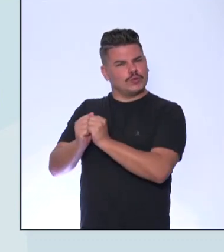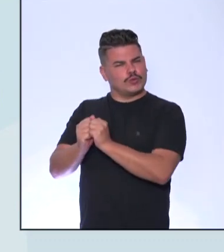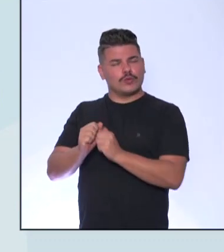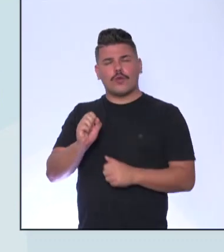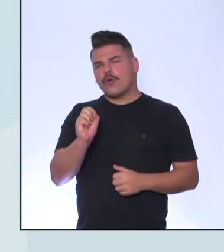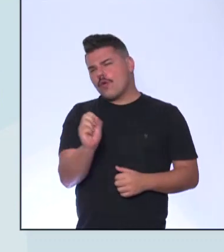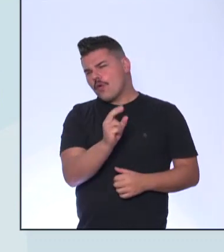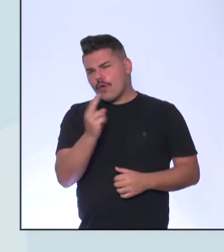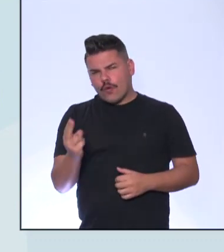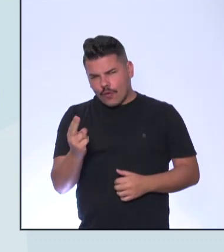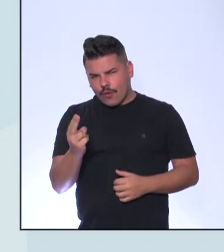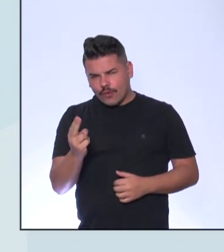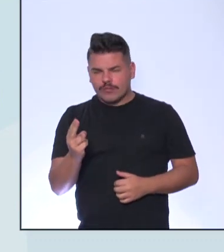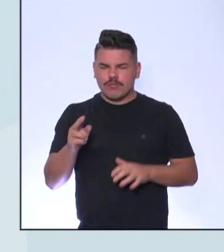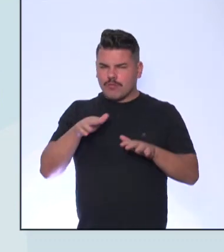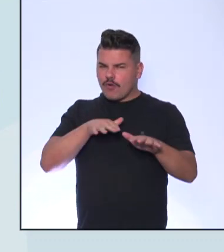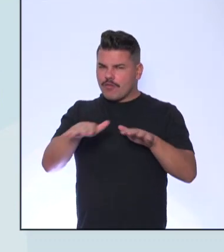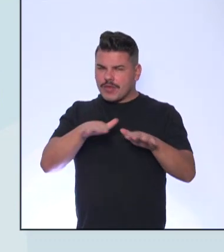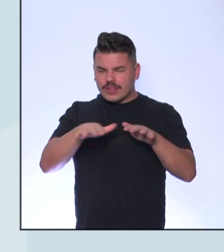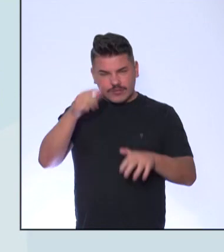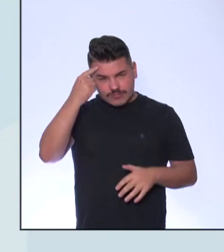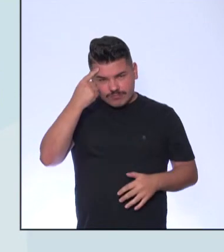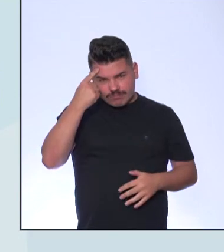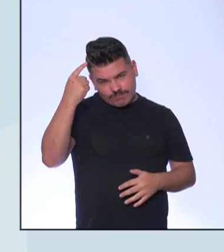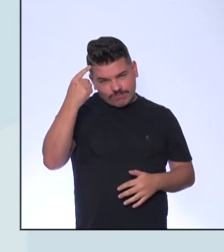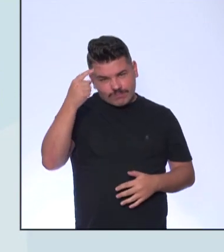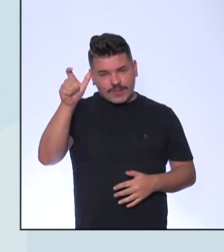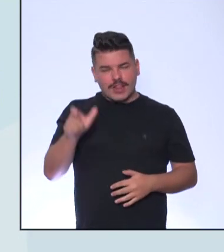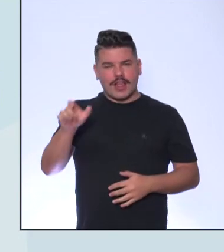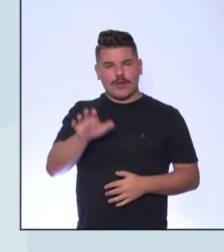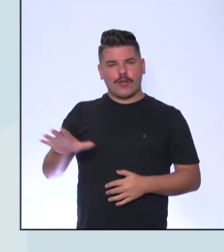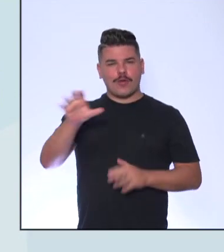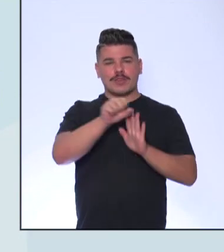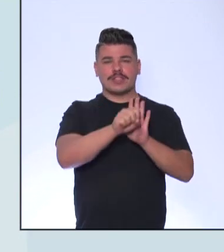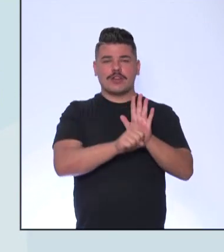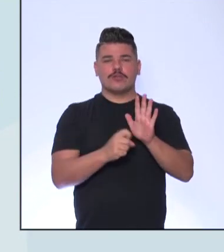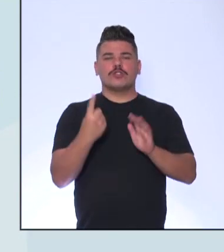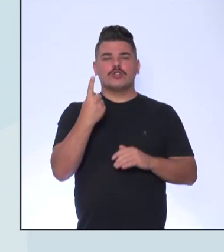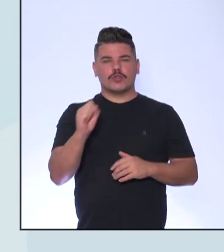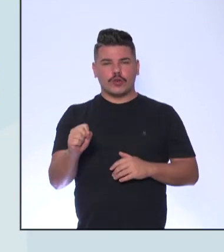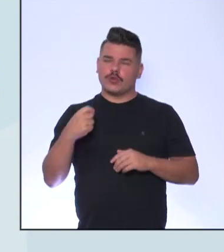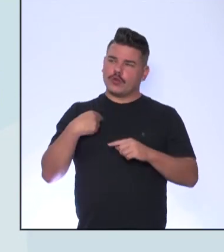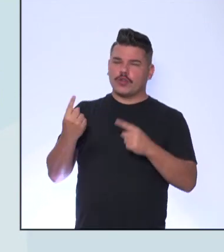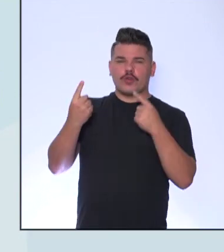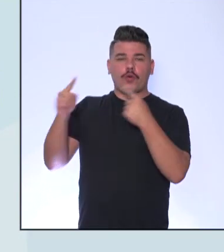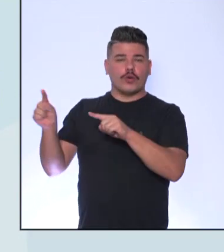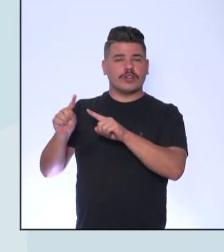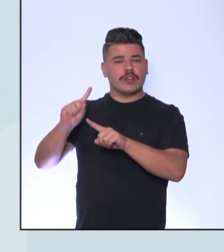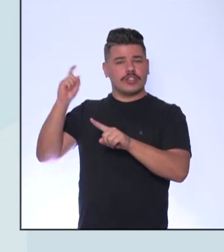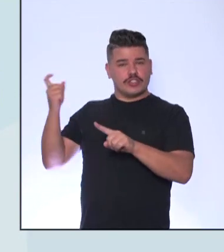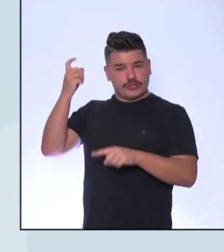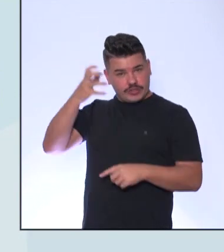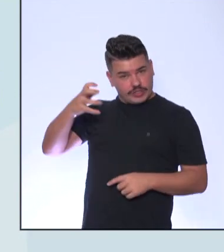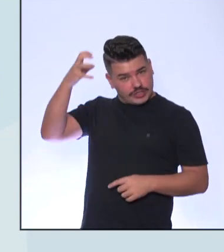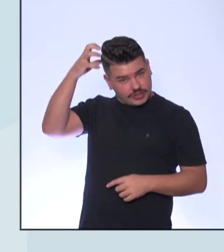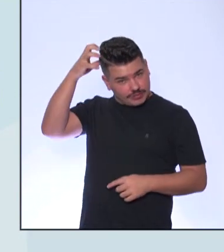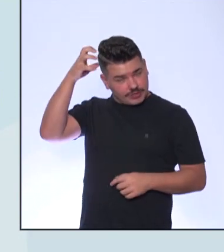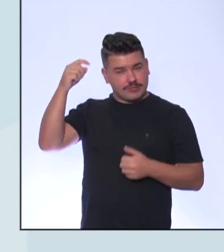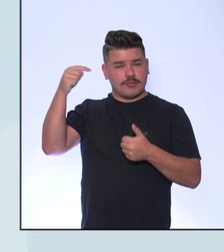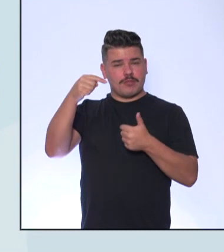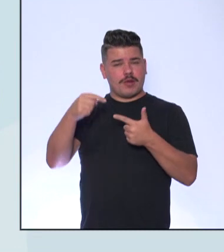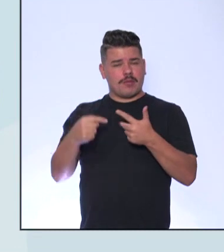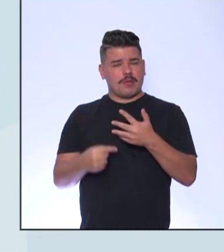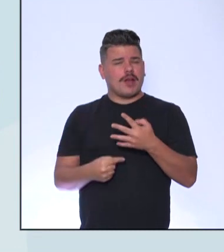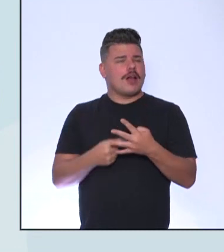intelectual Que surgiu durante o século XVIII Na Europa Que defendia o uso da razão Contra o antigo regime Anotem as